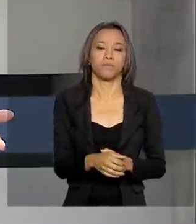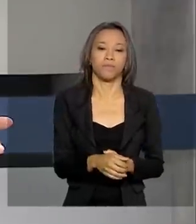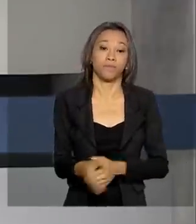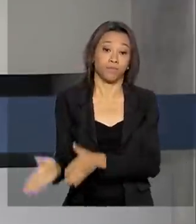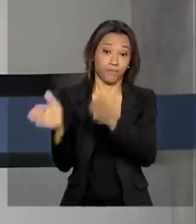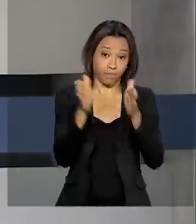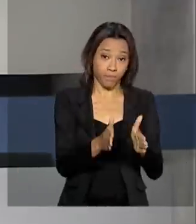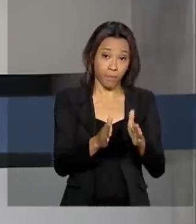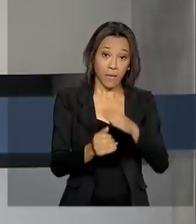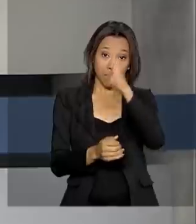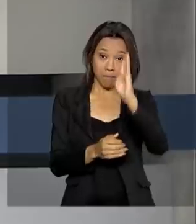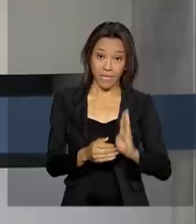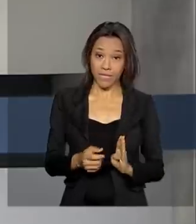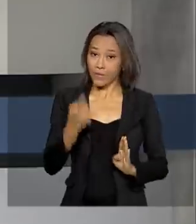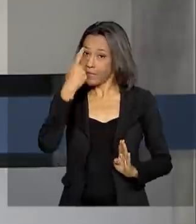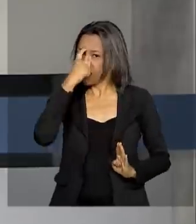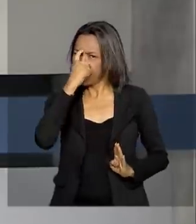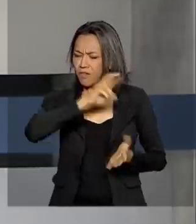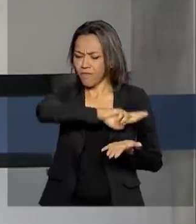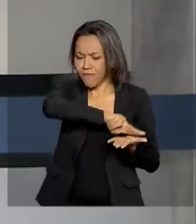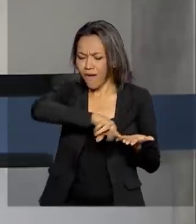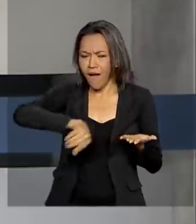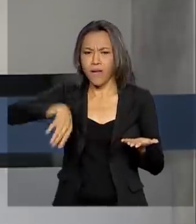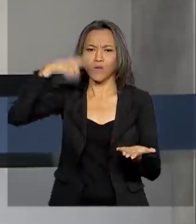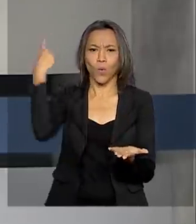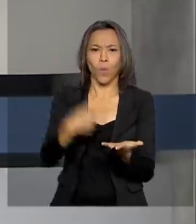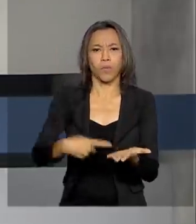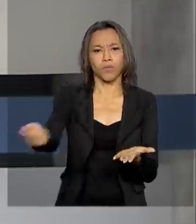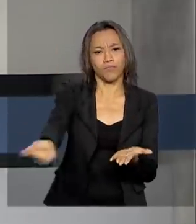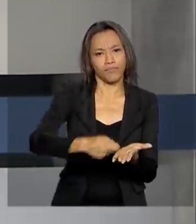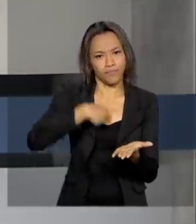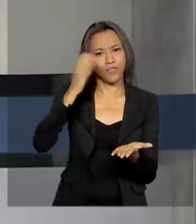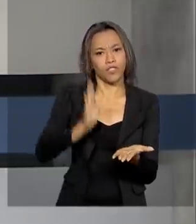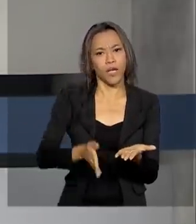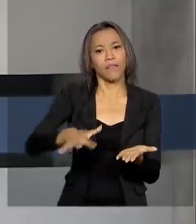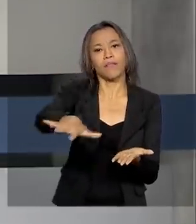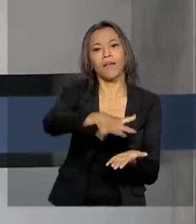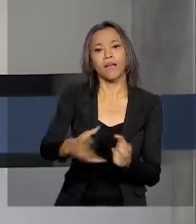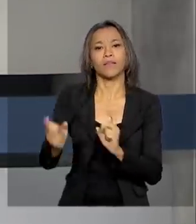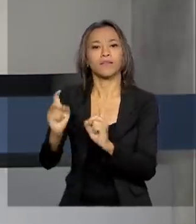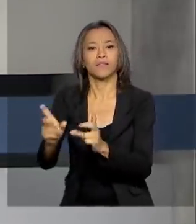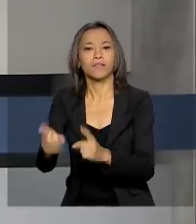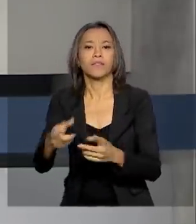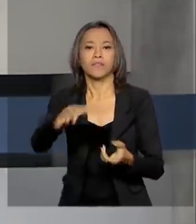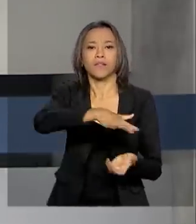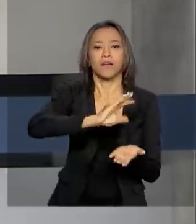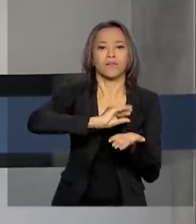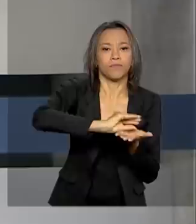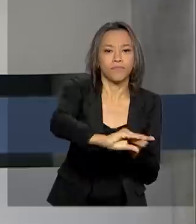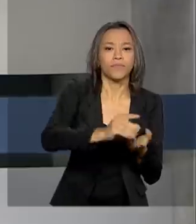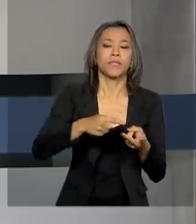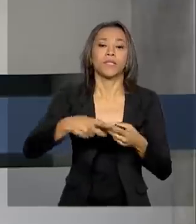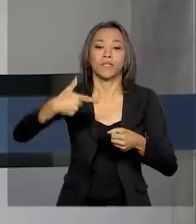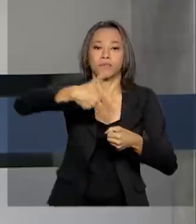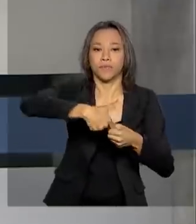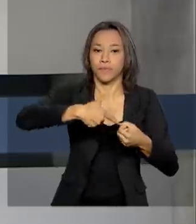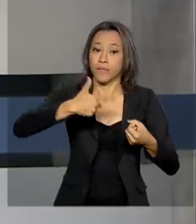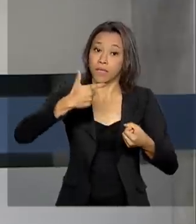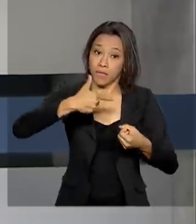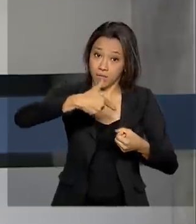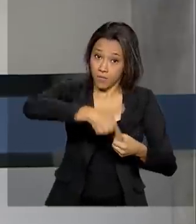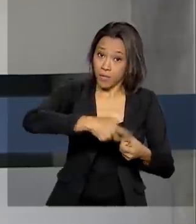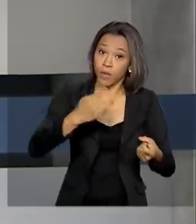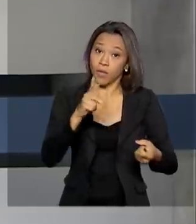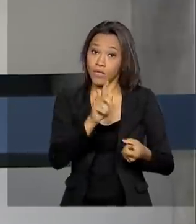Brasil e Índia fecharam vários acordos para a promoção do comércio e dos investimentos em áreas como energia, petróleo e gás,